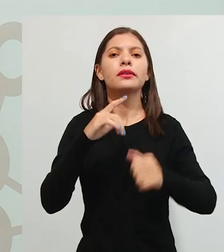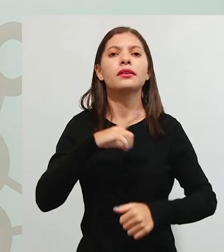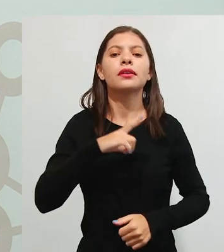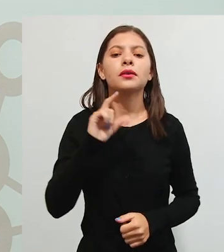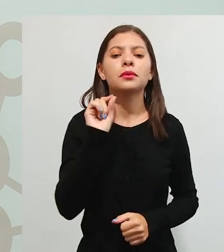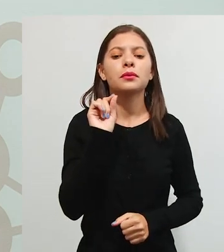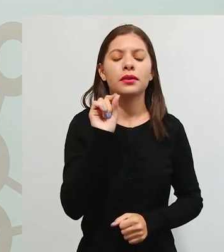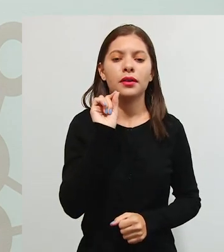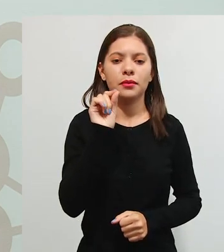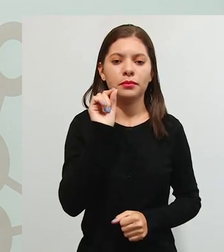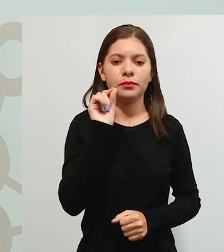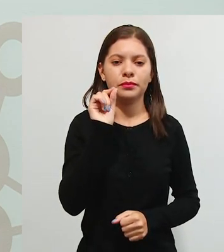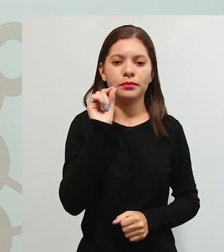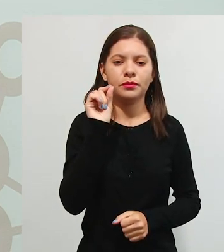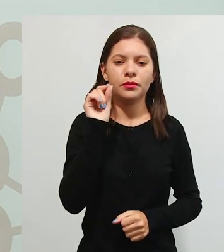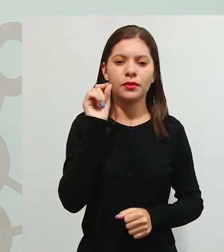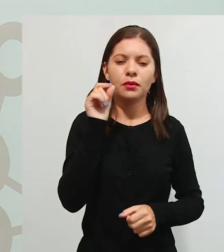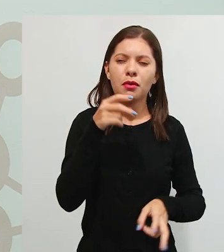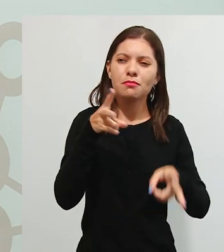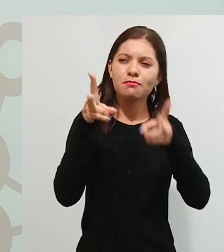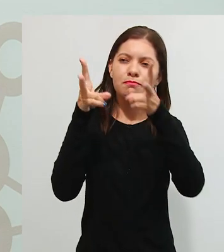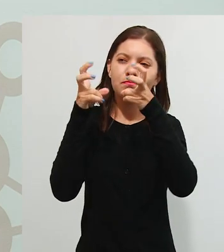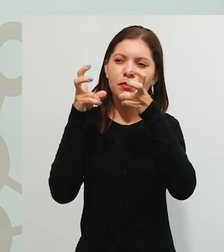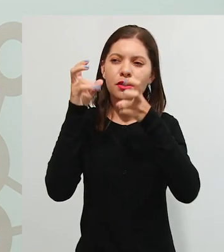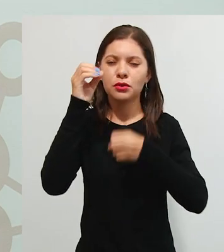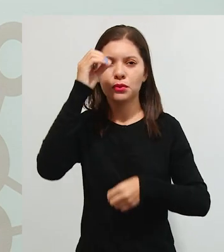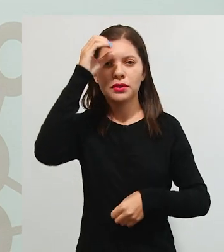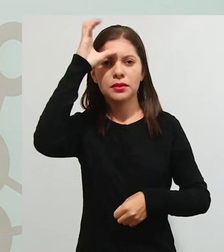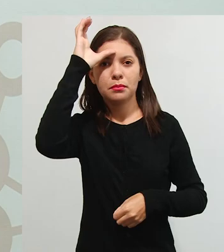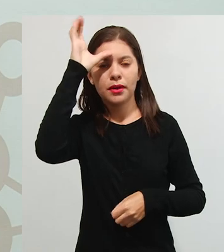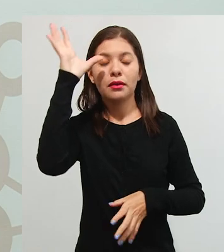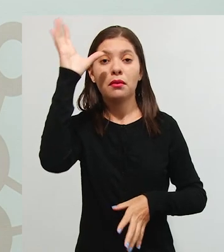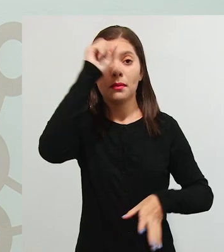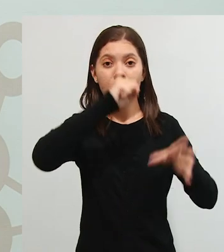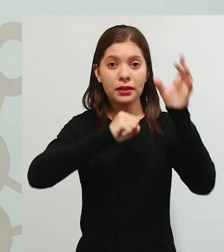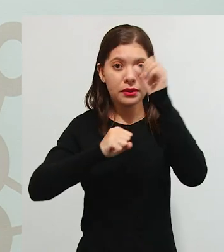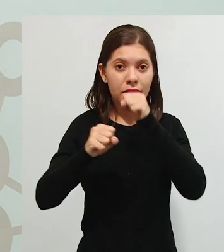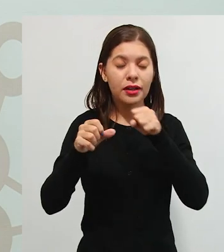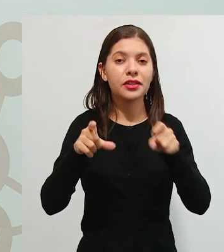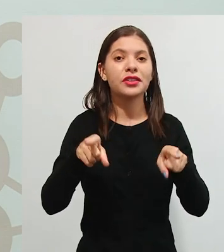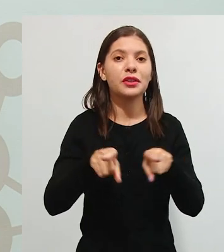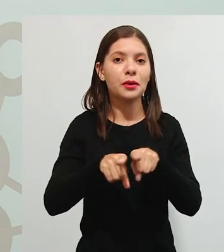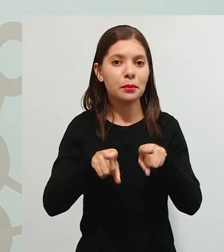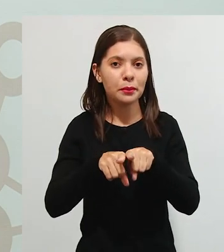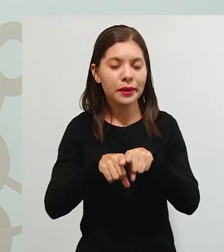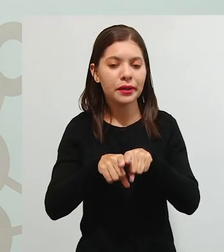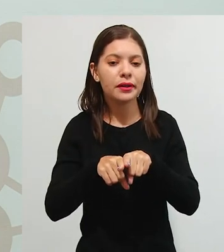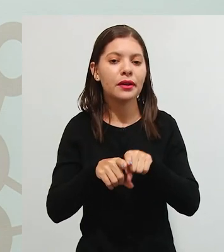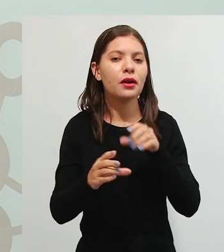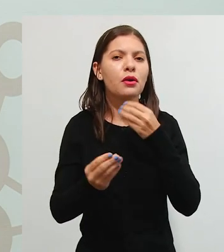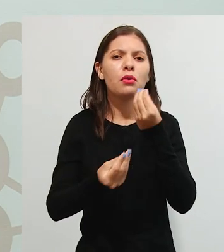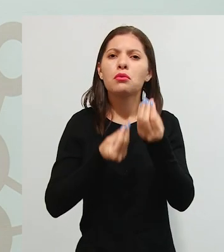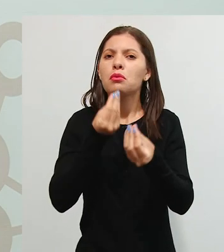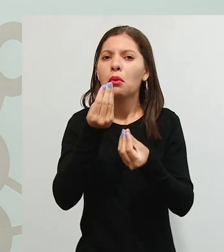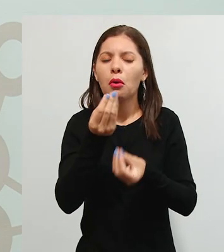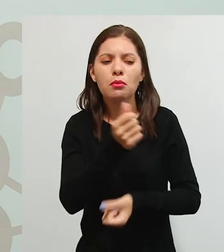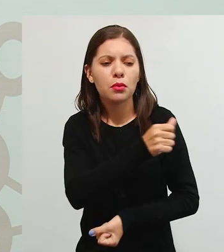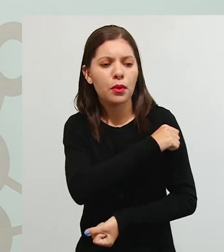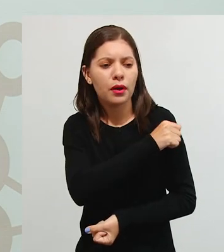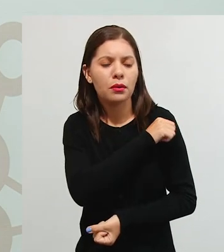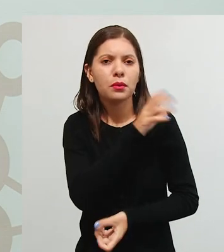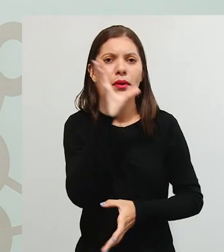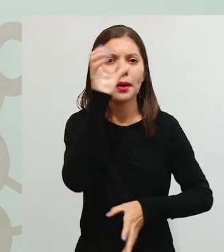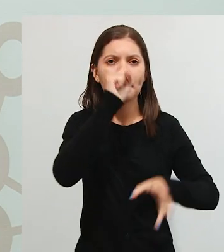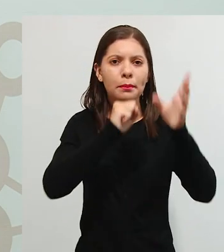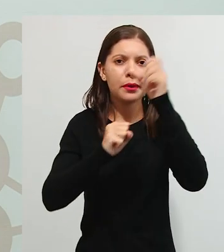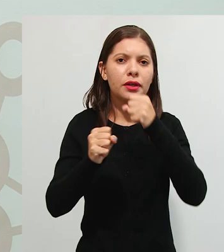trazem também uma visão de conhecimento, uma visão de aprendizagem, uma visão de como o sujeito aprende e